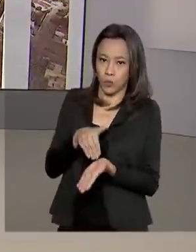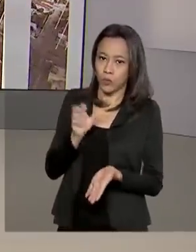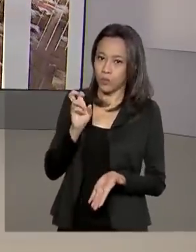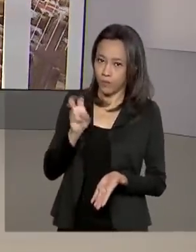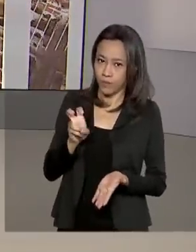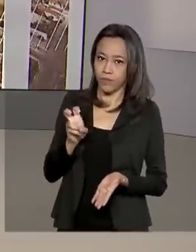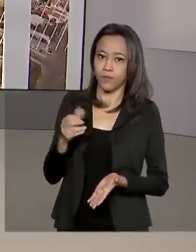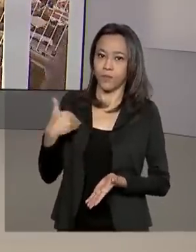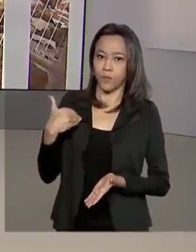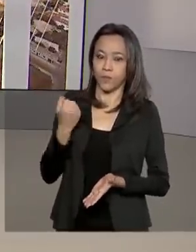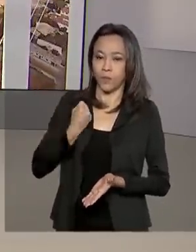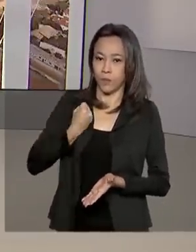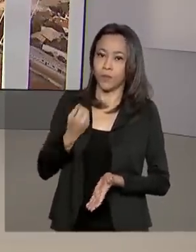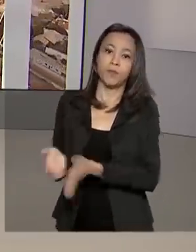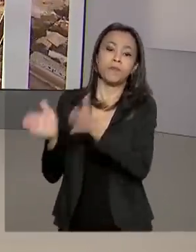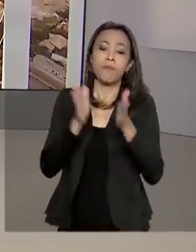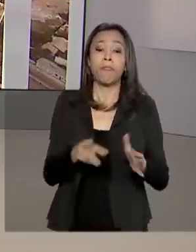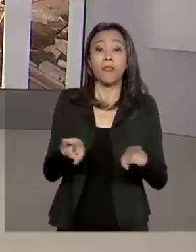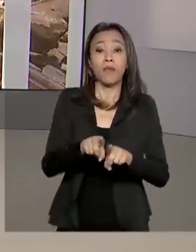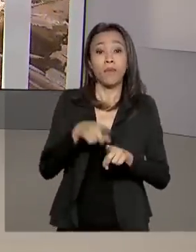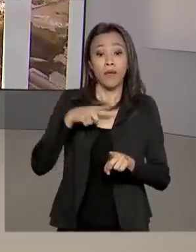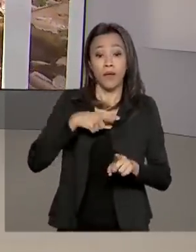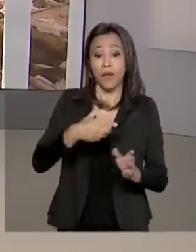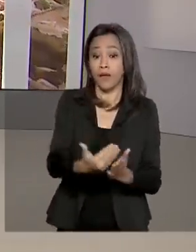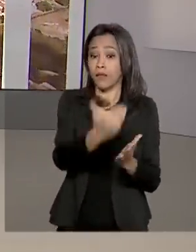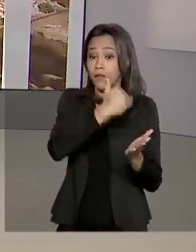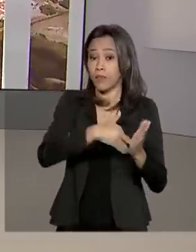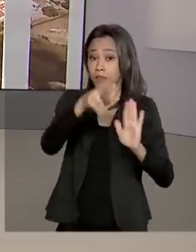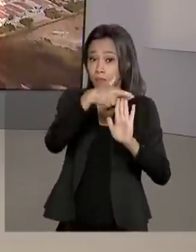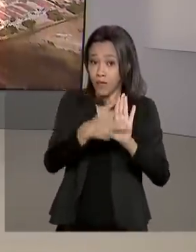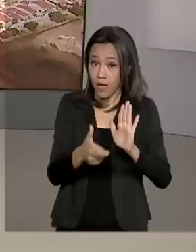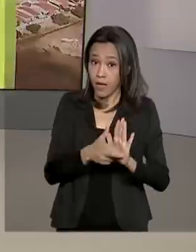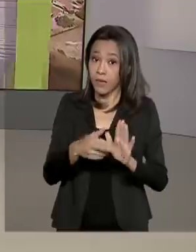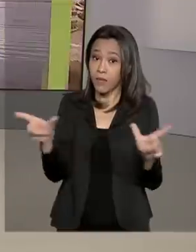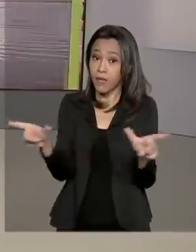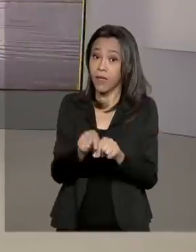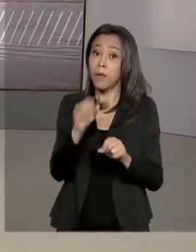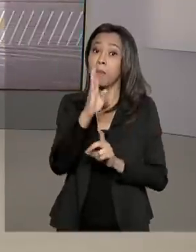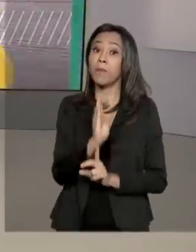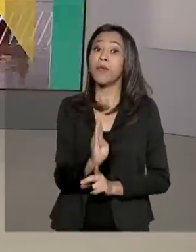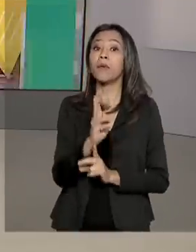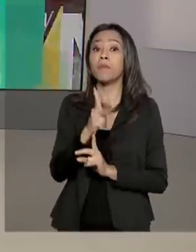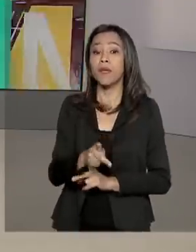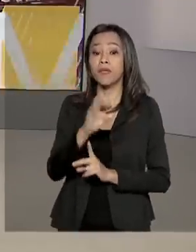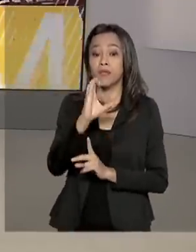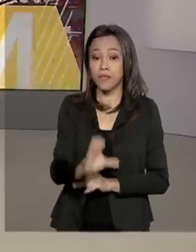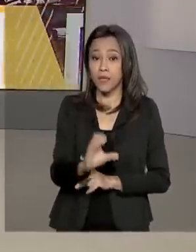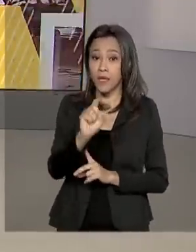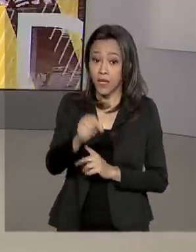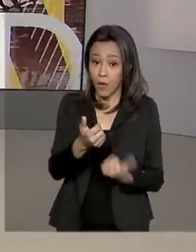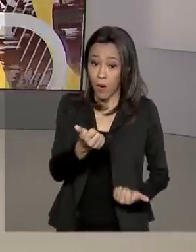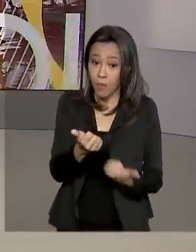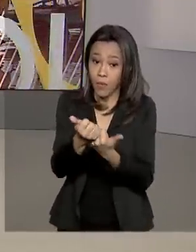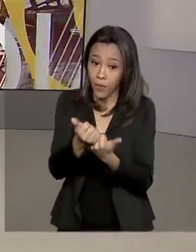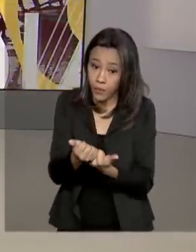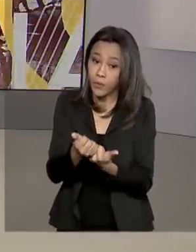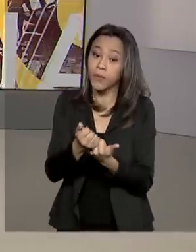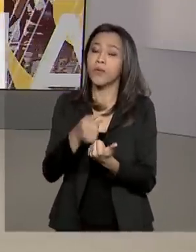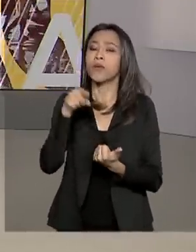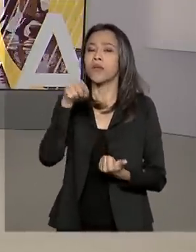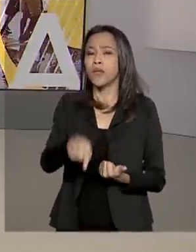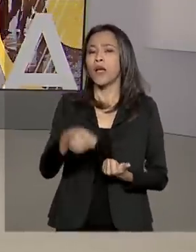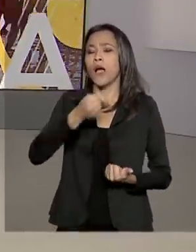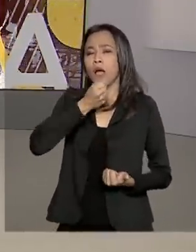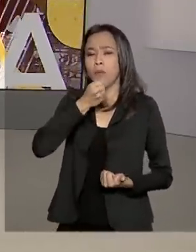uma novidade nas regras de antecipação do pagamento para quem recebe o BPC, Benefício de Prestação Continuada. A